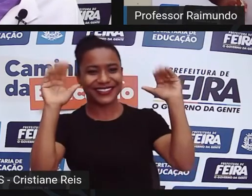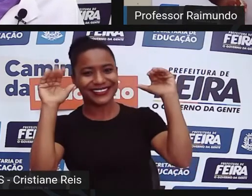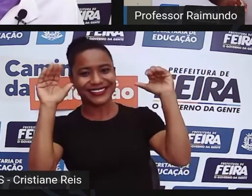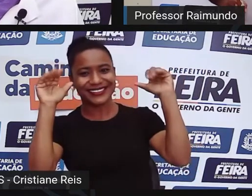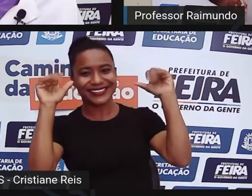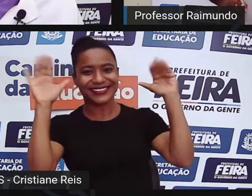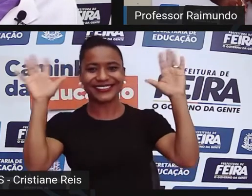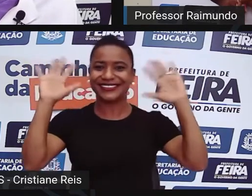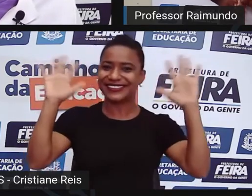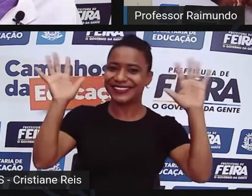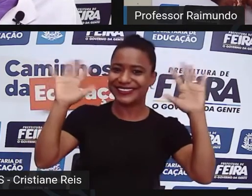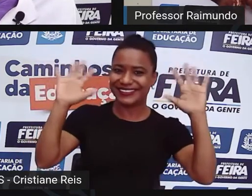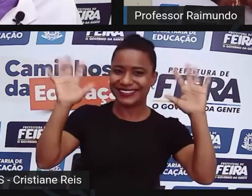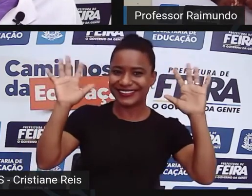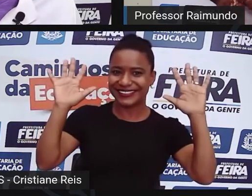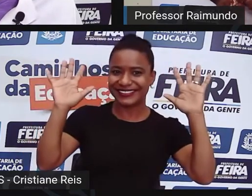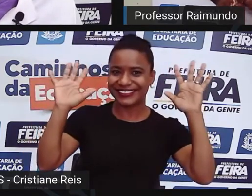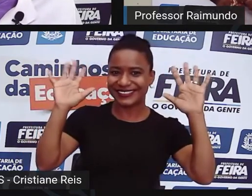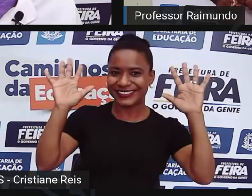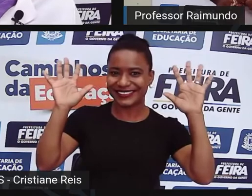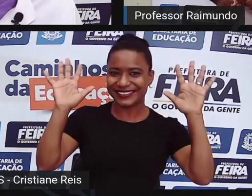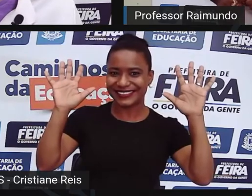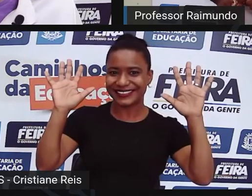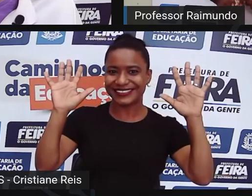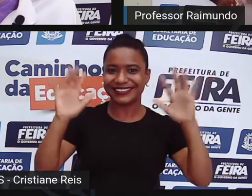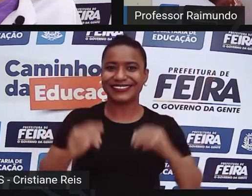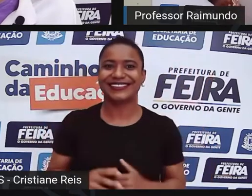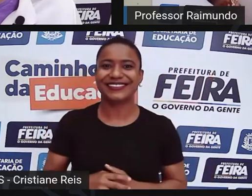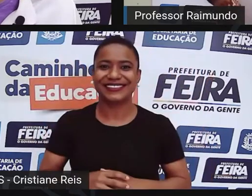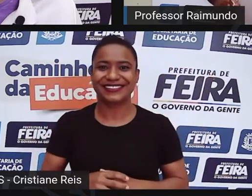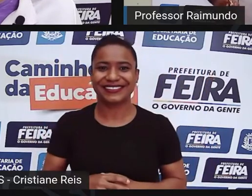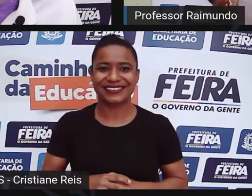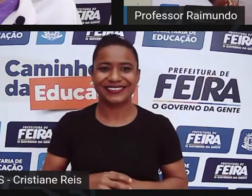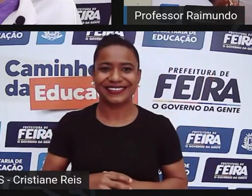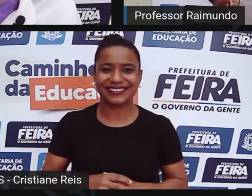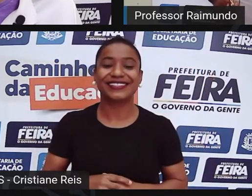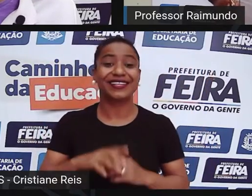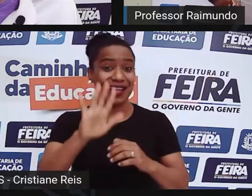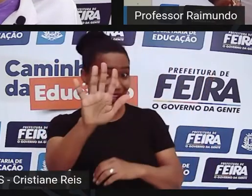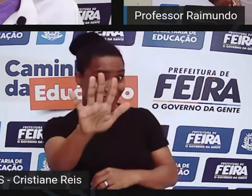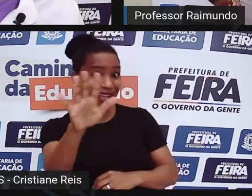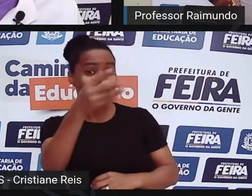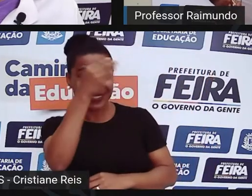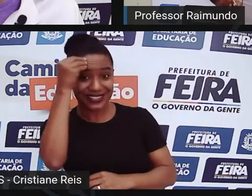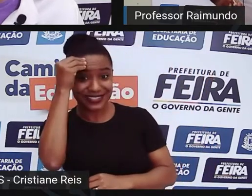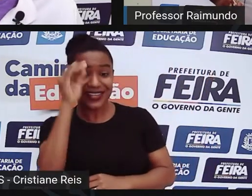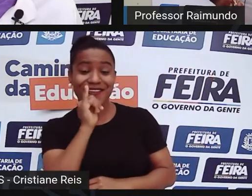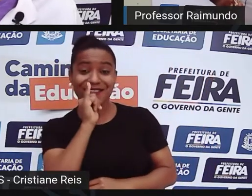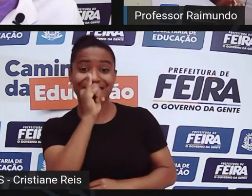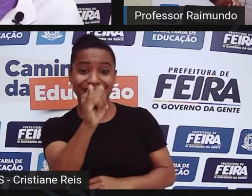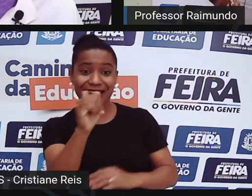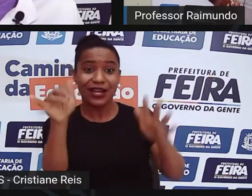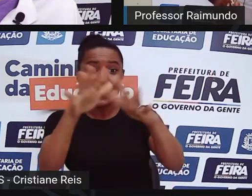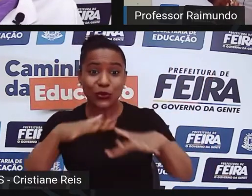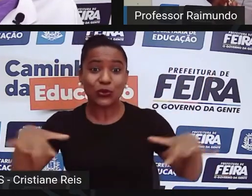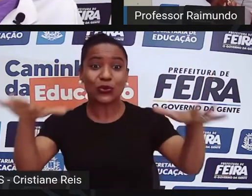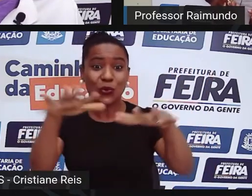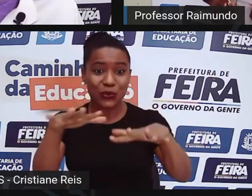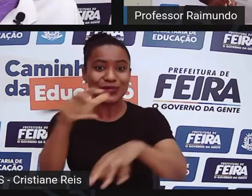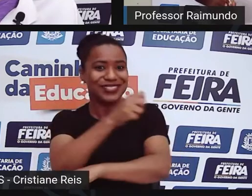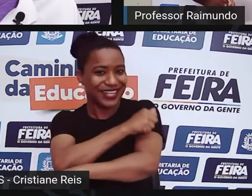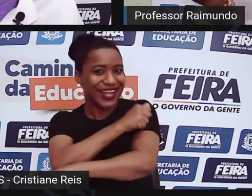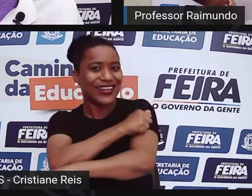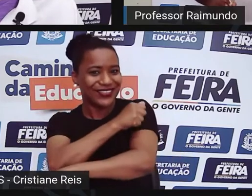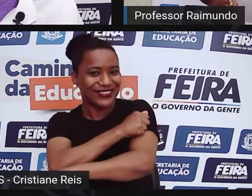Ô Felipe Ô Felipe Eu quero deixar um recado Eu também Para todos os alunos da rede municipal